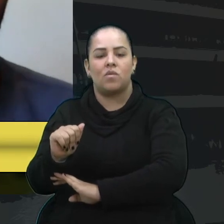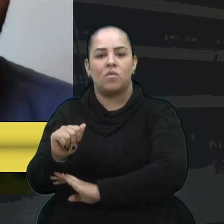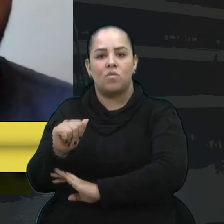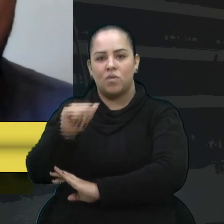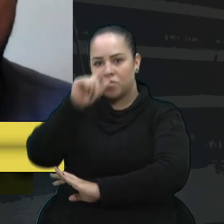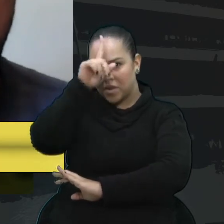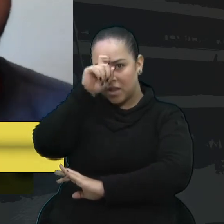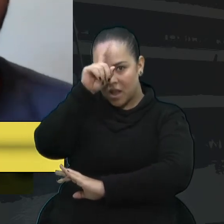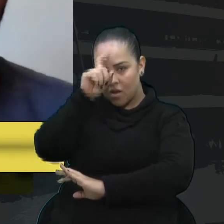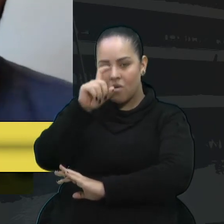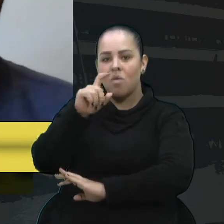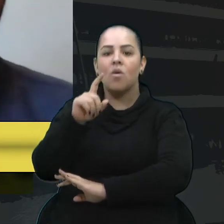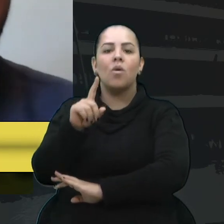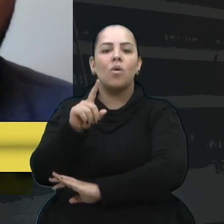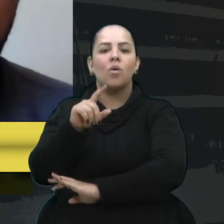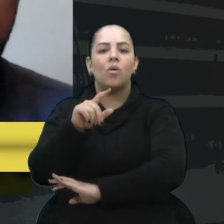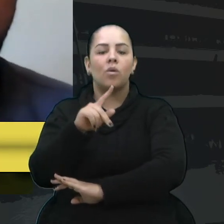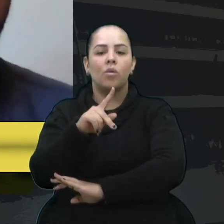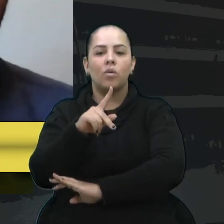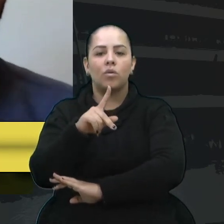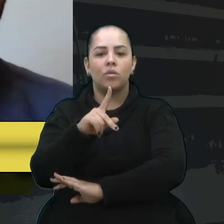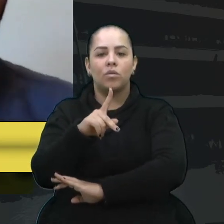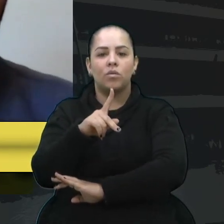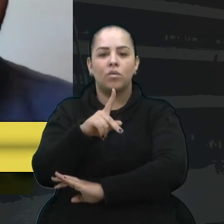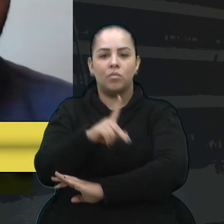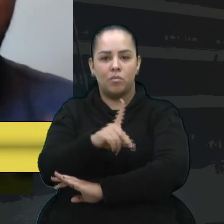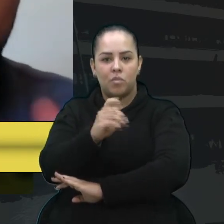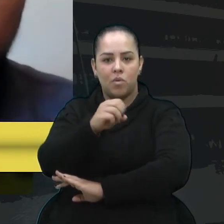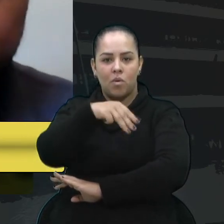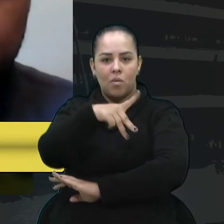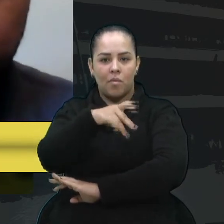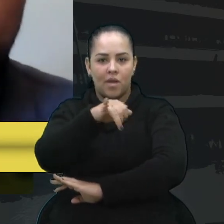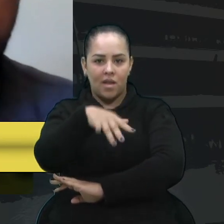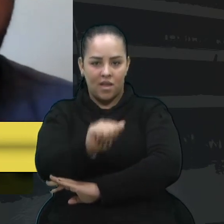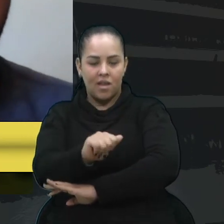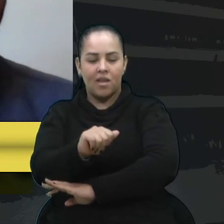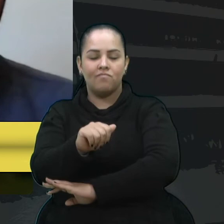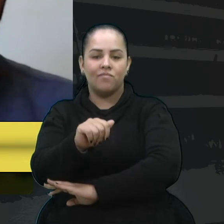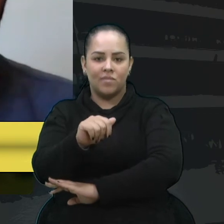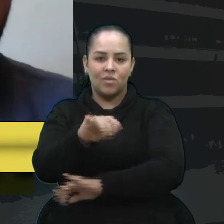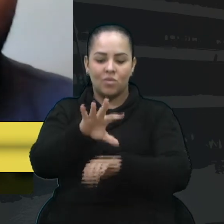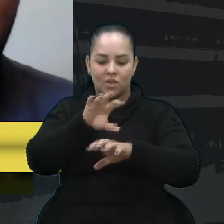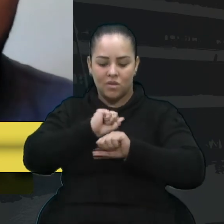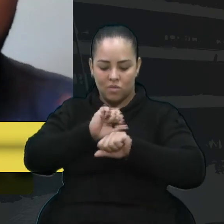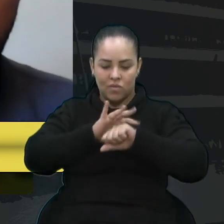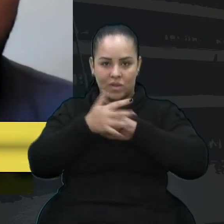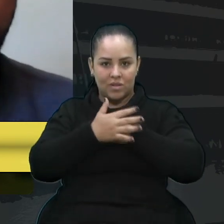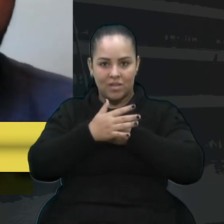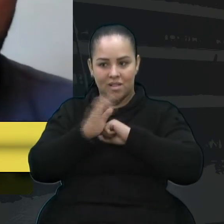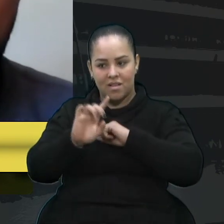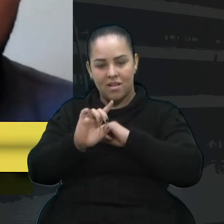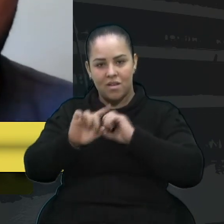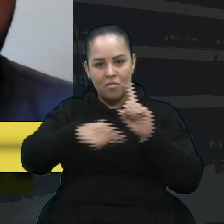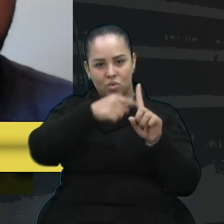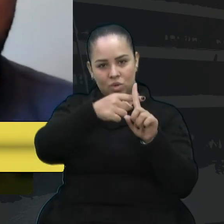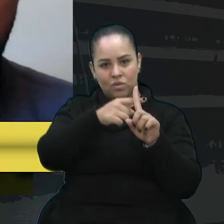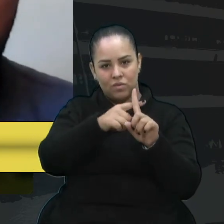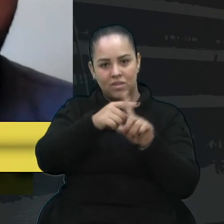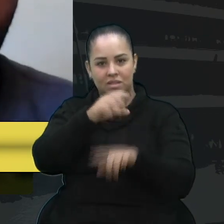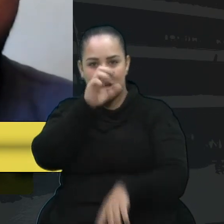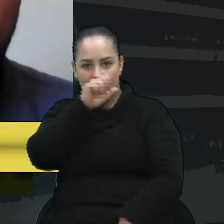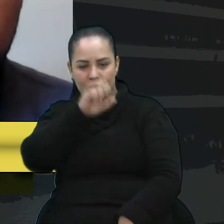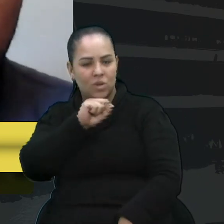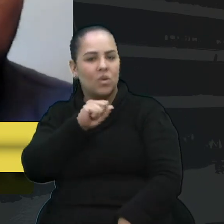Hospital Pompeia, positivou no sábado. E na pessoa da Tere e de todos os colegas professores que